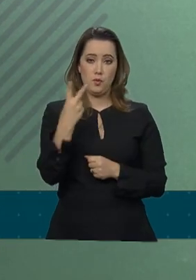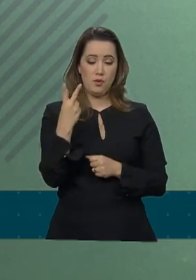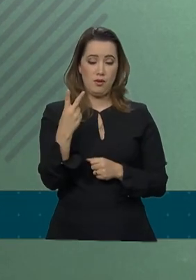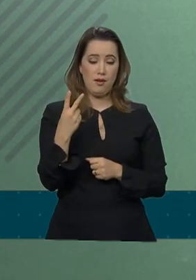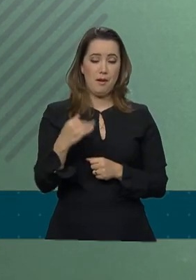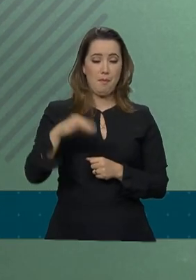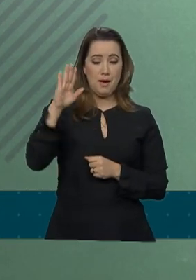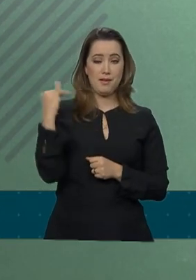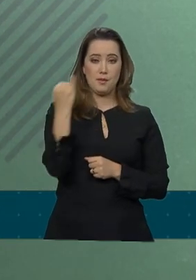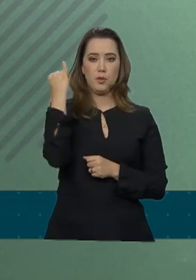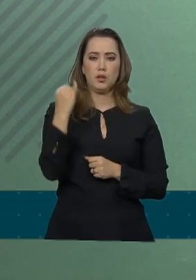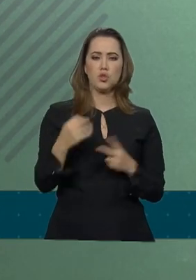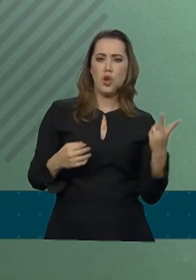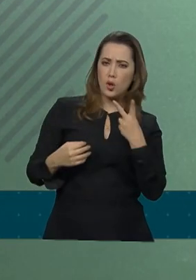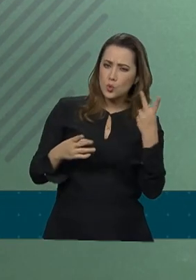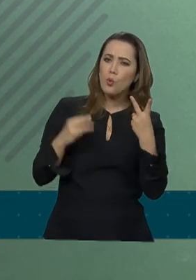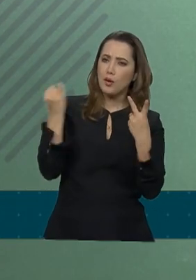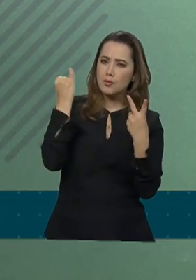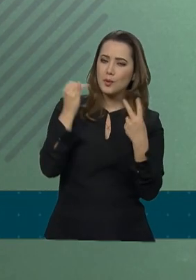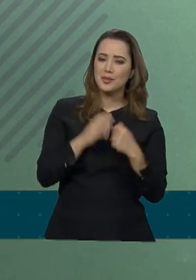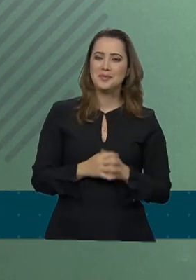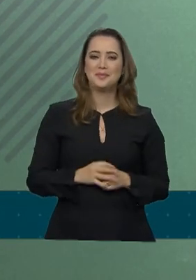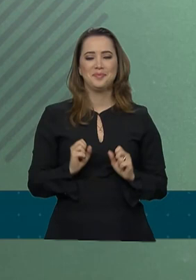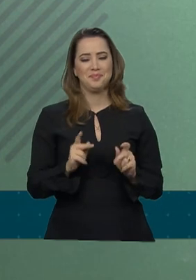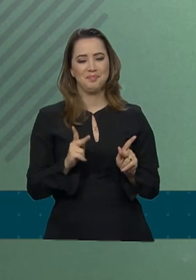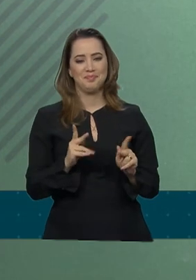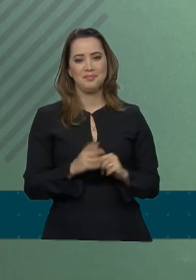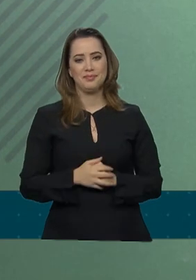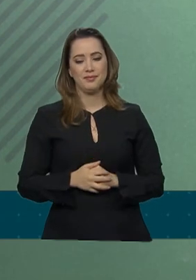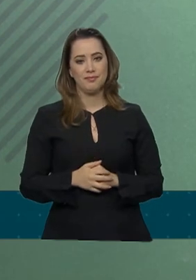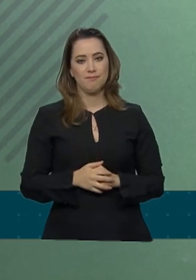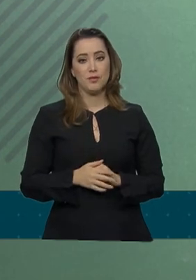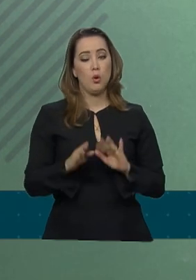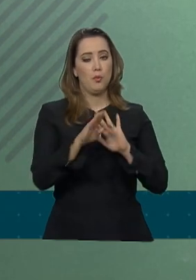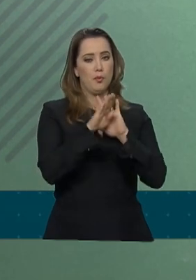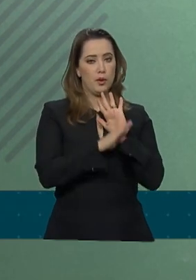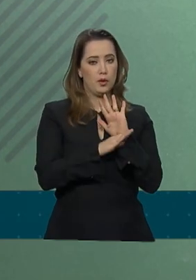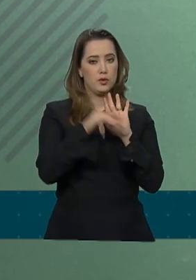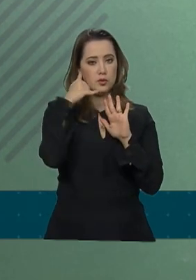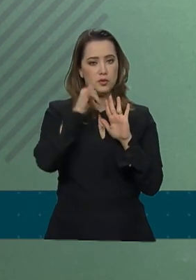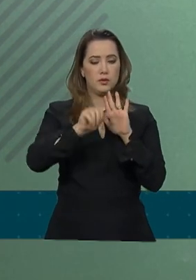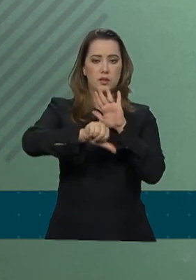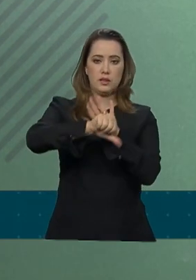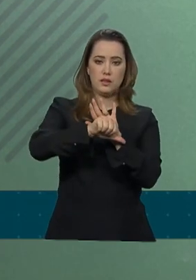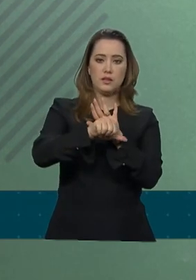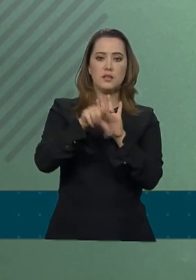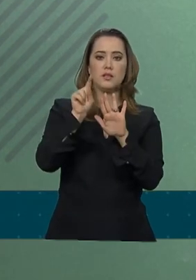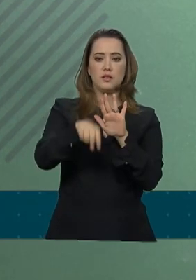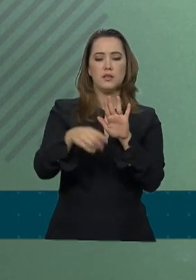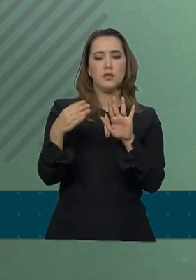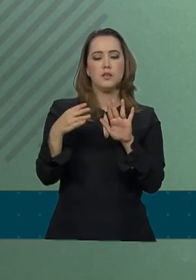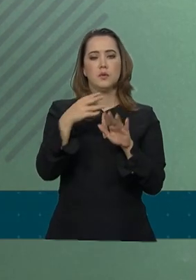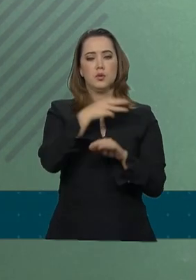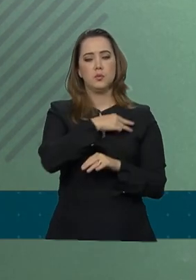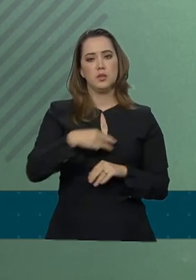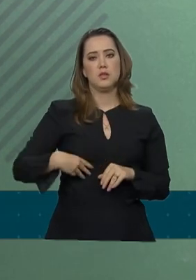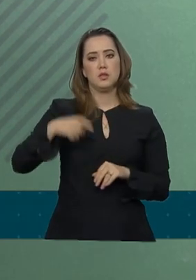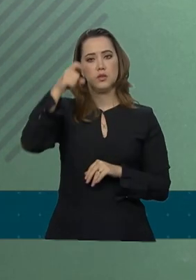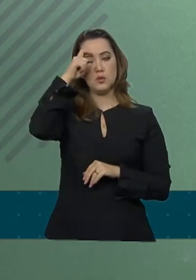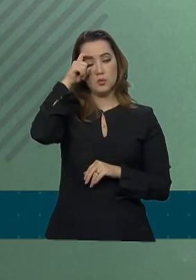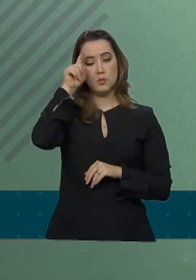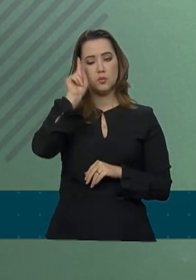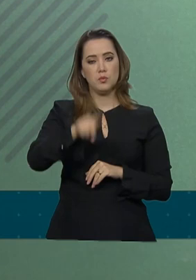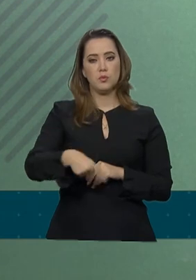anticrime e anticorrupção proposto pelo ministro Moro é uma necessidade premente da sociedade brasileira e